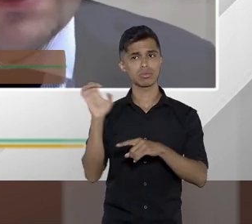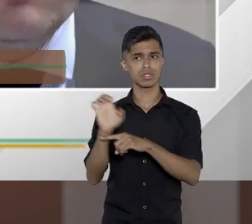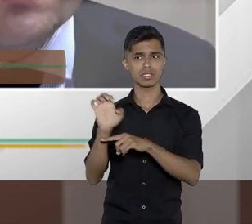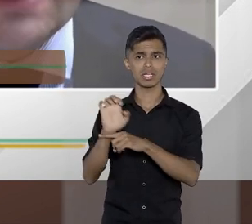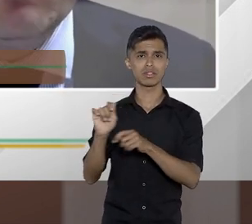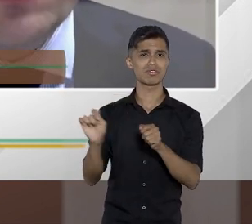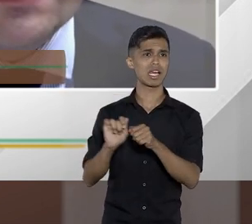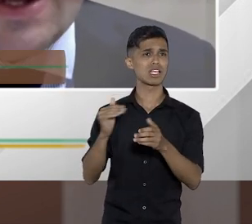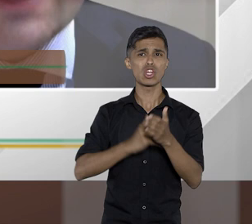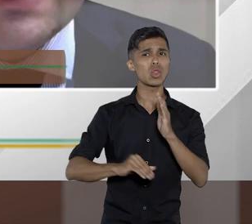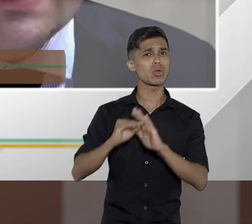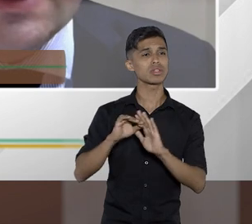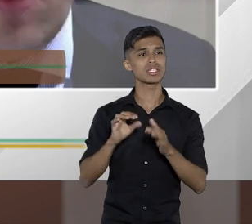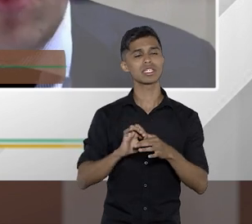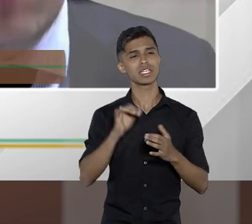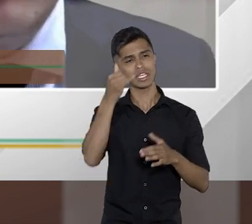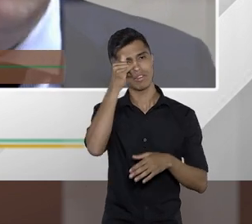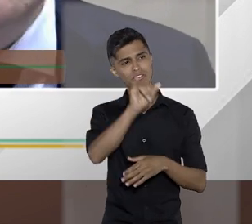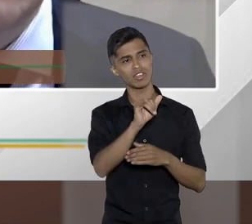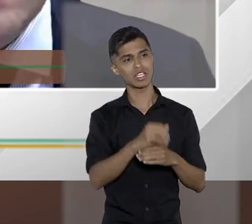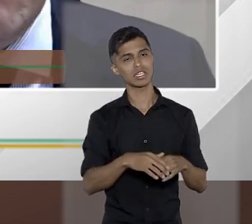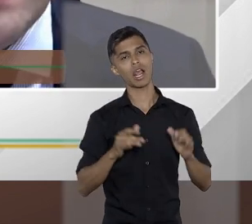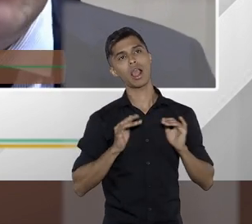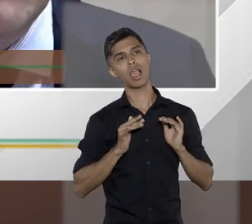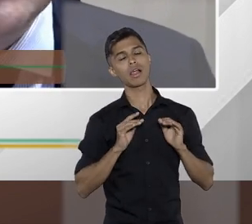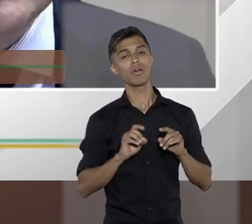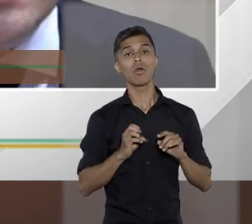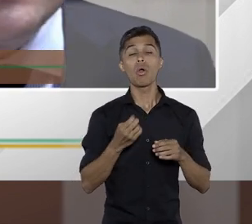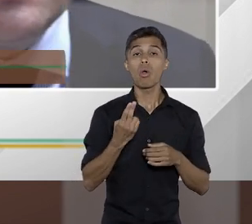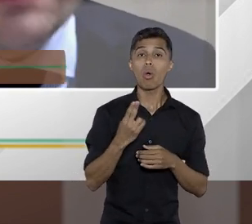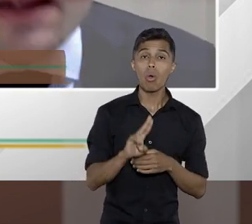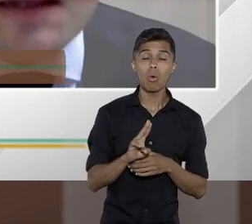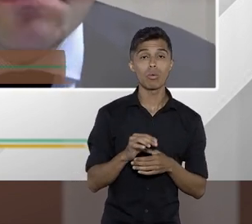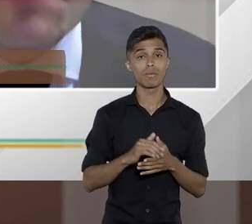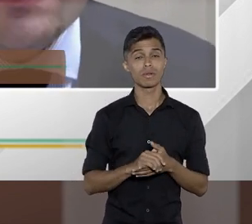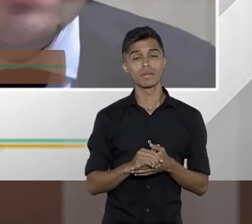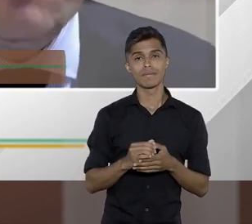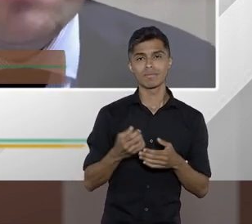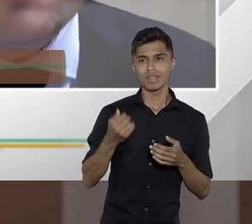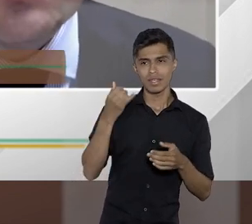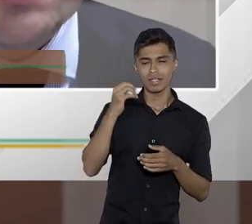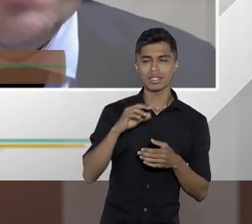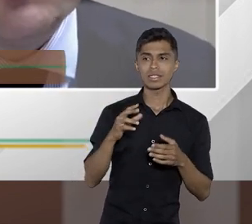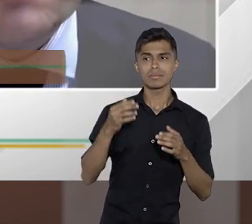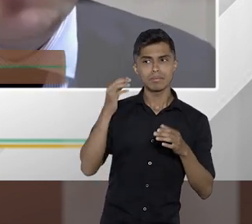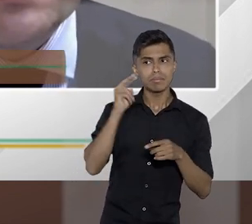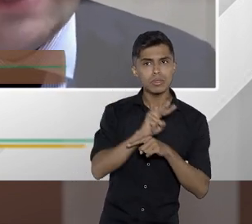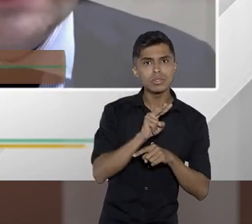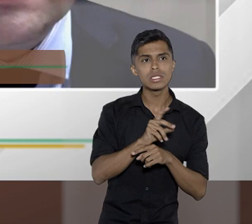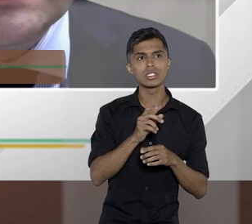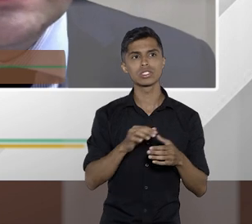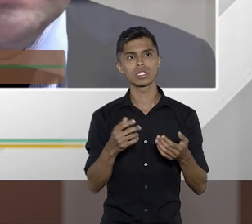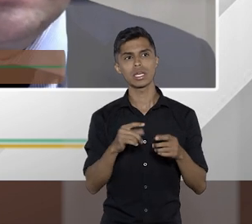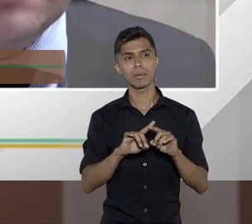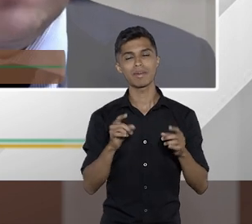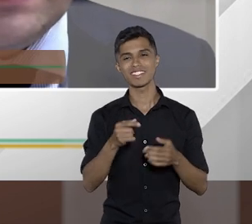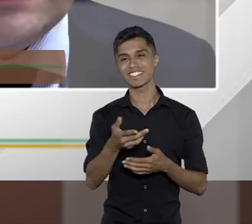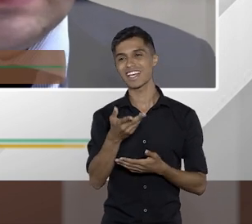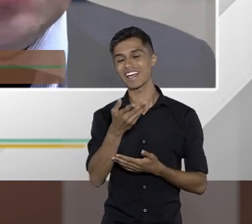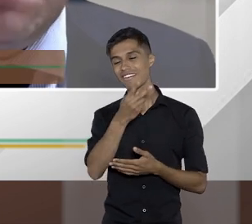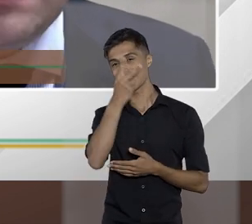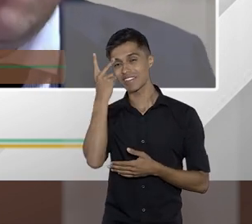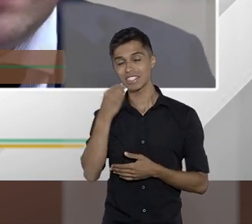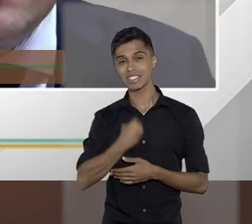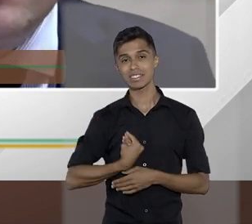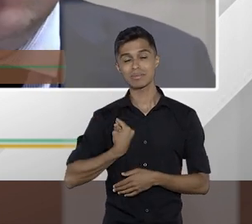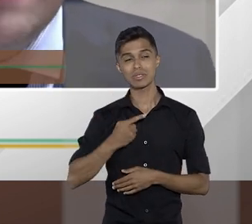tudo para evitar impunidade ou vamos para a privacidade e privilegiamos a impunidade e na